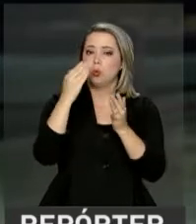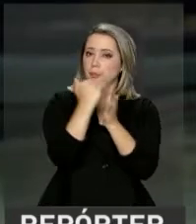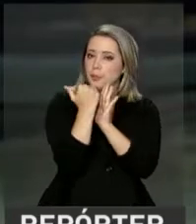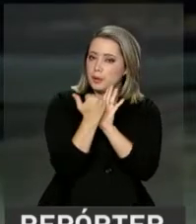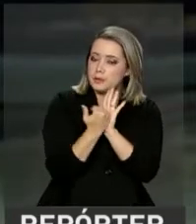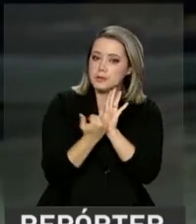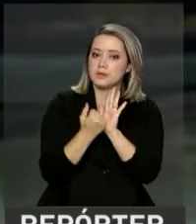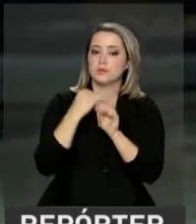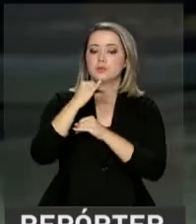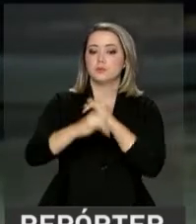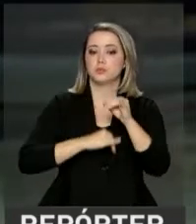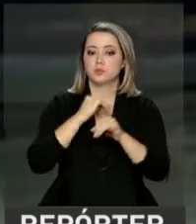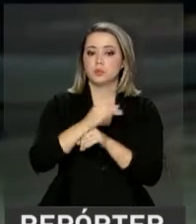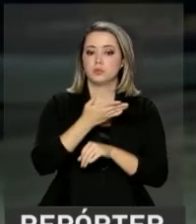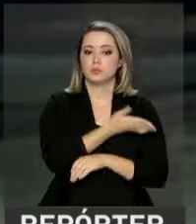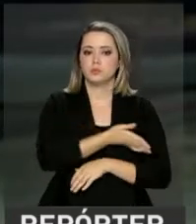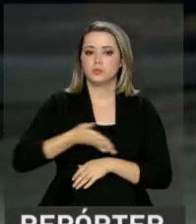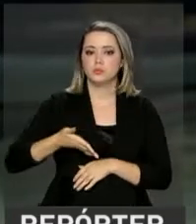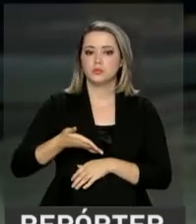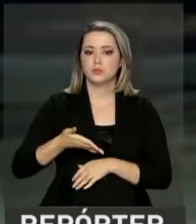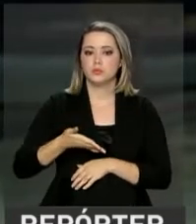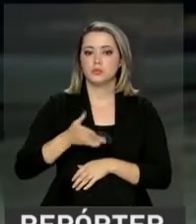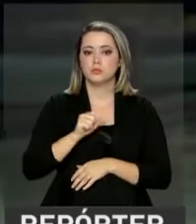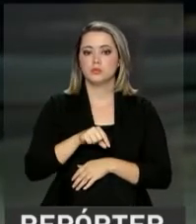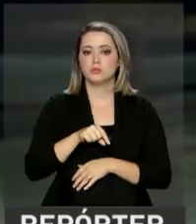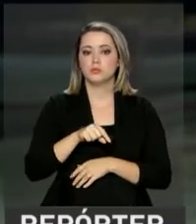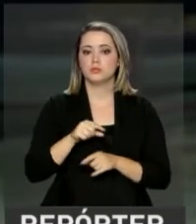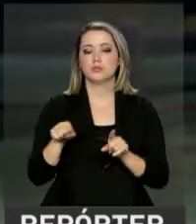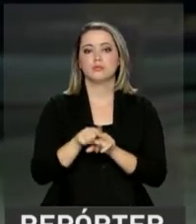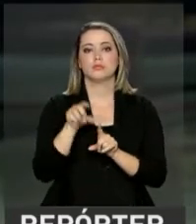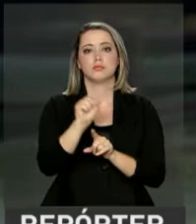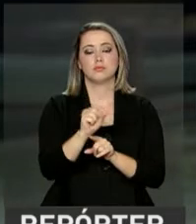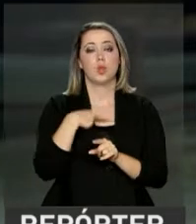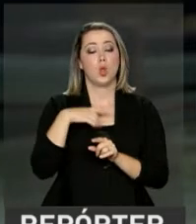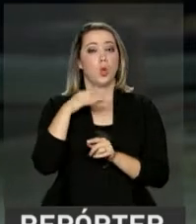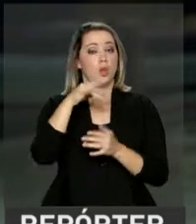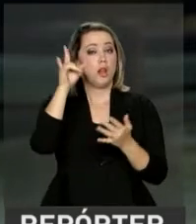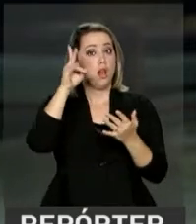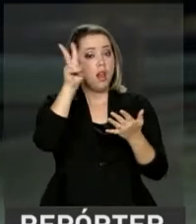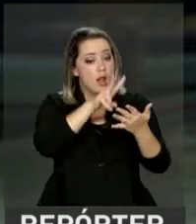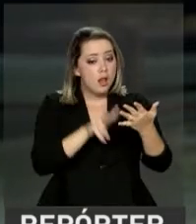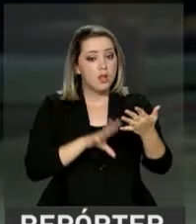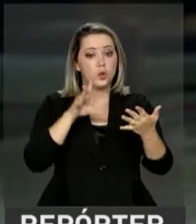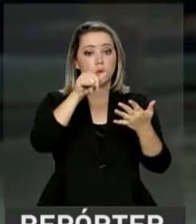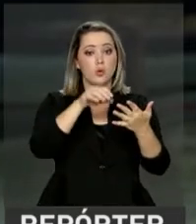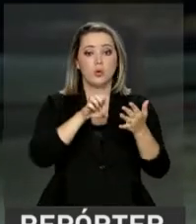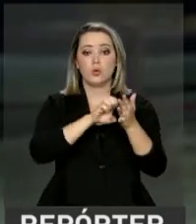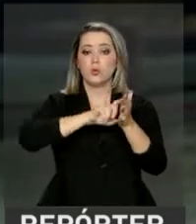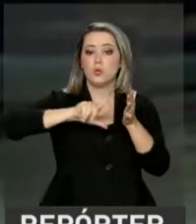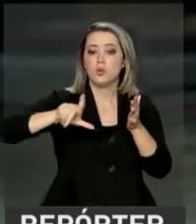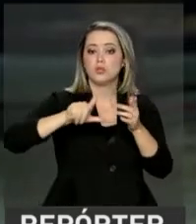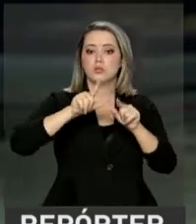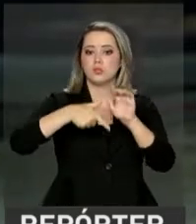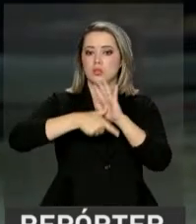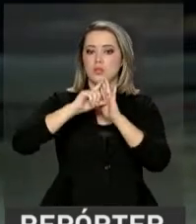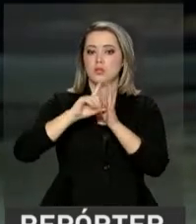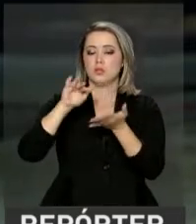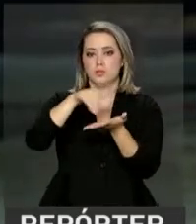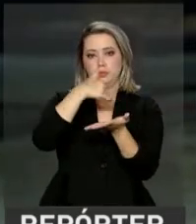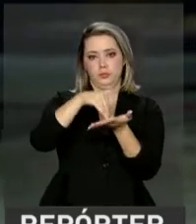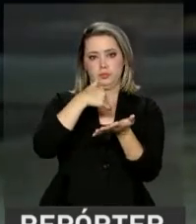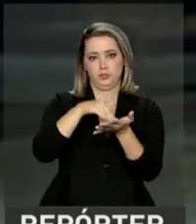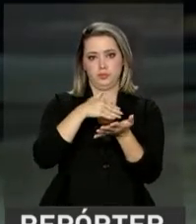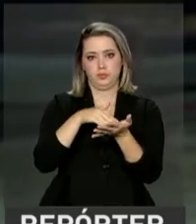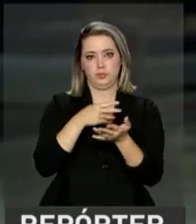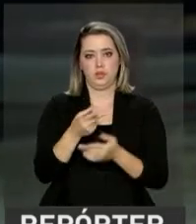na sua tela. O Inep recomenda que o candidato leia todo o edital antes de fazer a inscrição. A taxa, no valor de